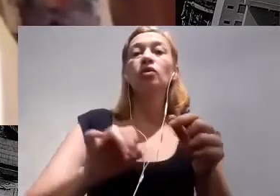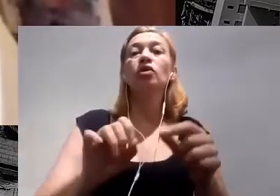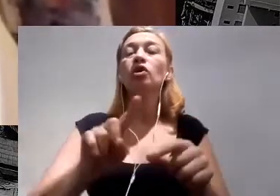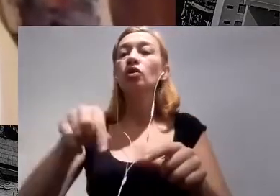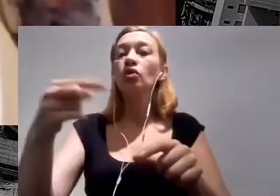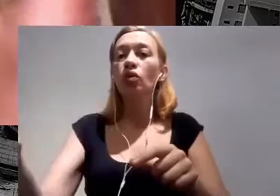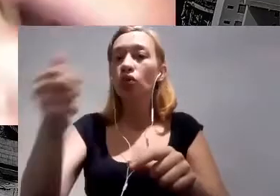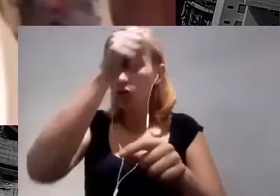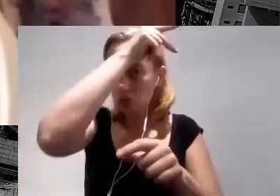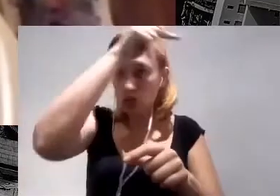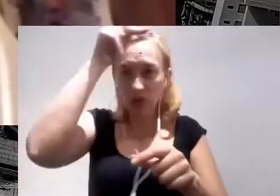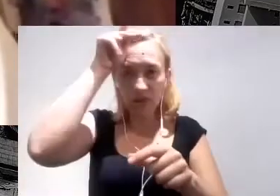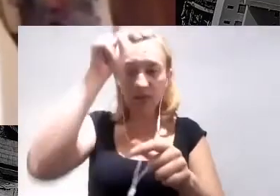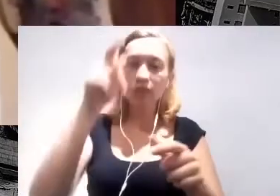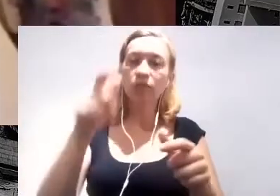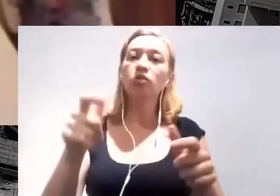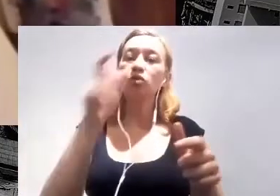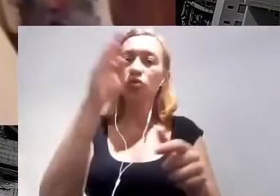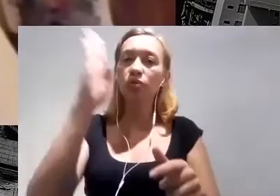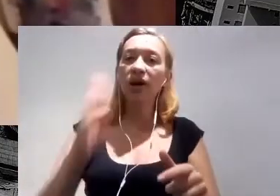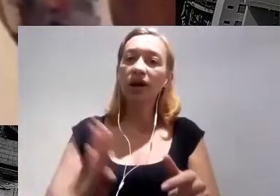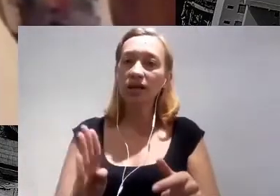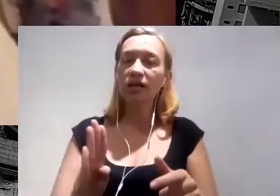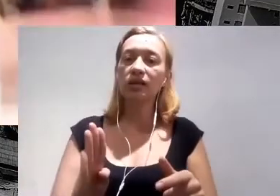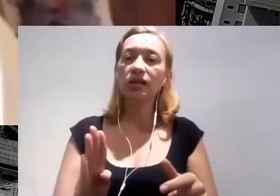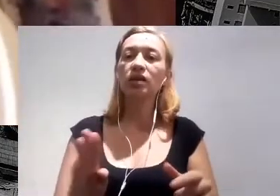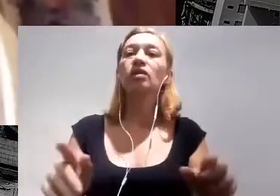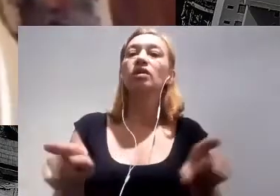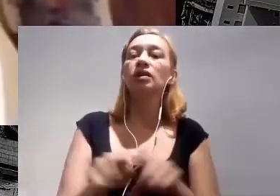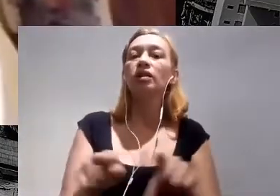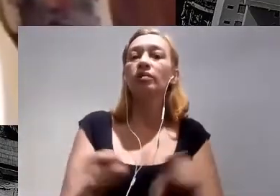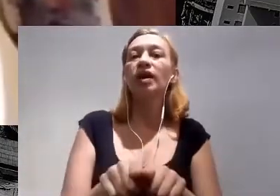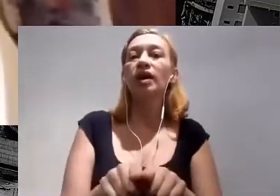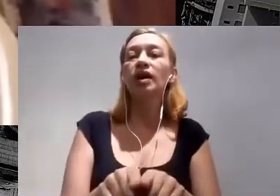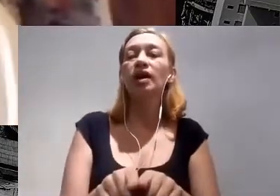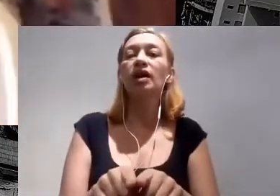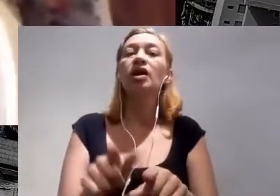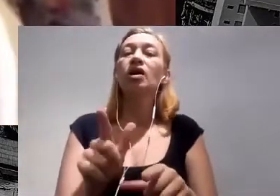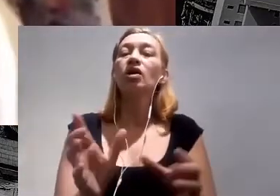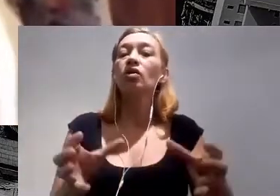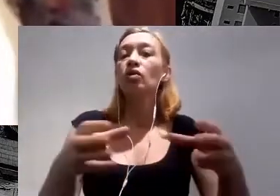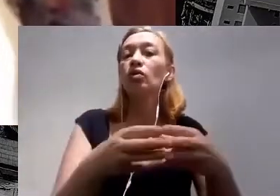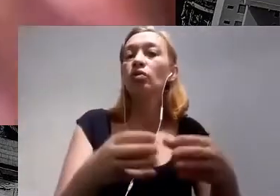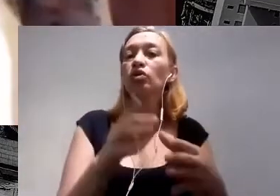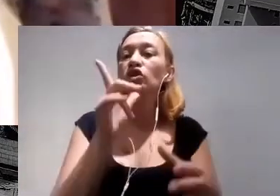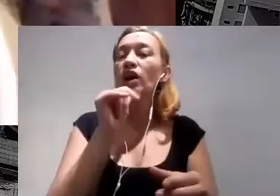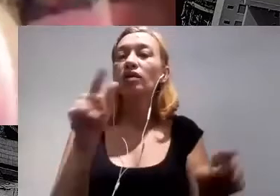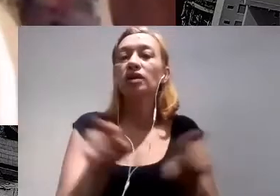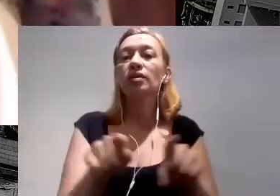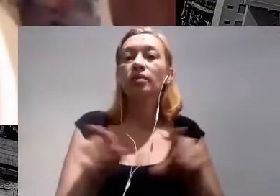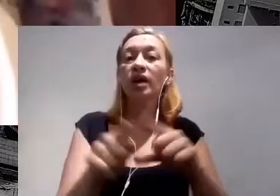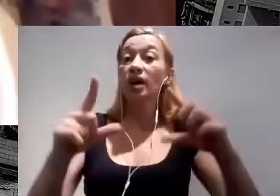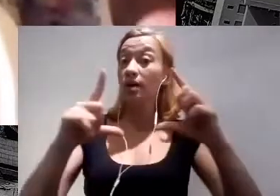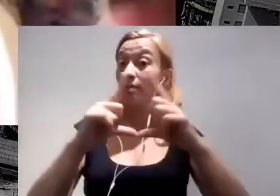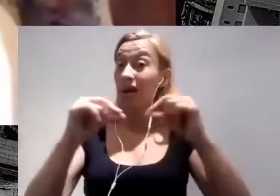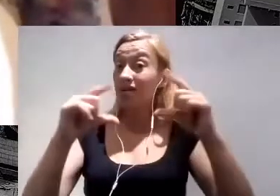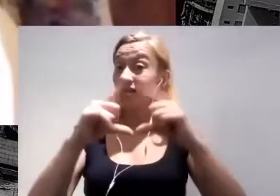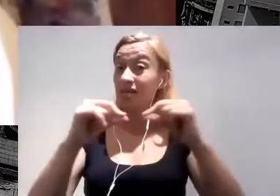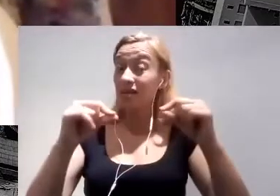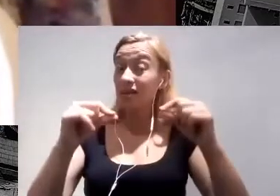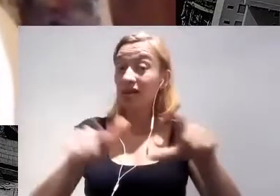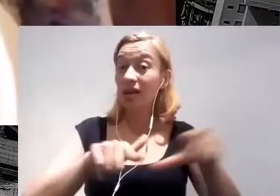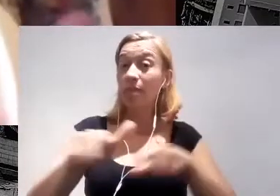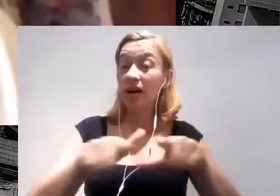brasileiros, trabalhando em conjunto com a Agência Nacional de Águas, trabalhando agora em Brasília, para dispor essas ferramentas que